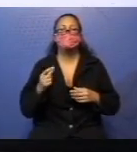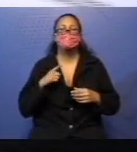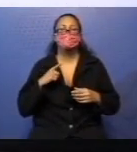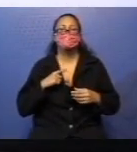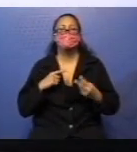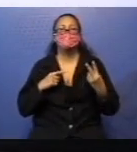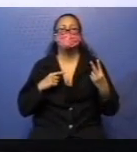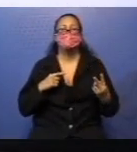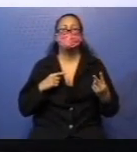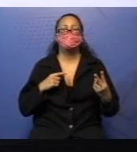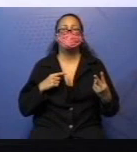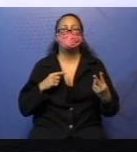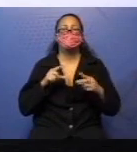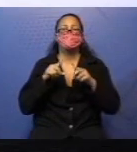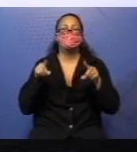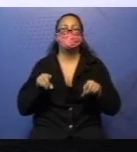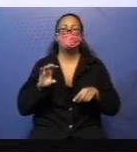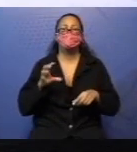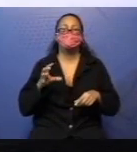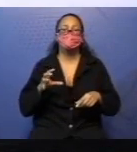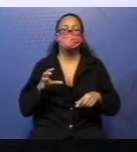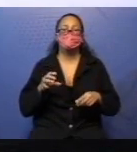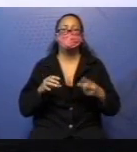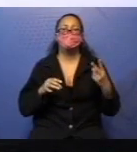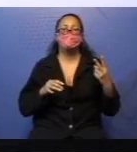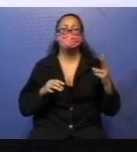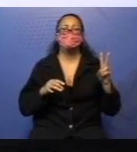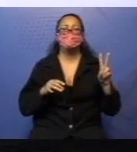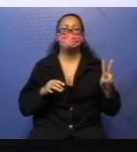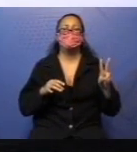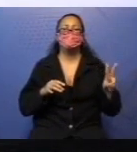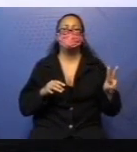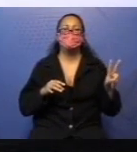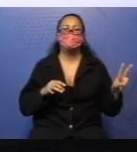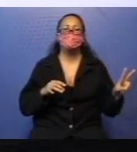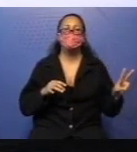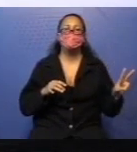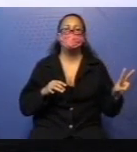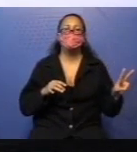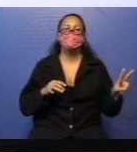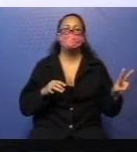Em um, ela tinha R$ 232. No outro, R$